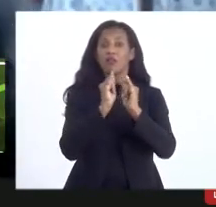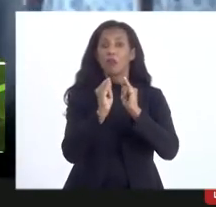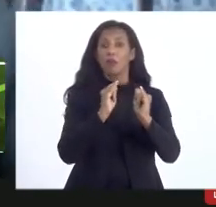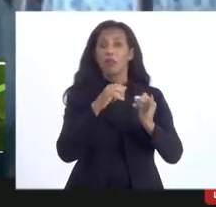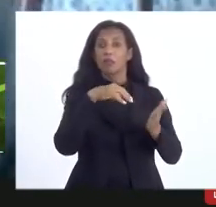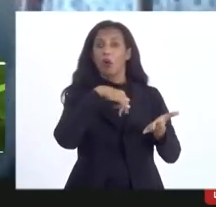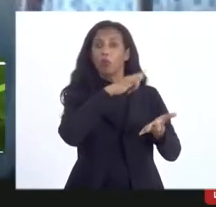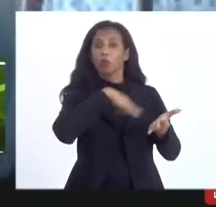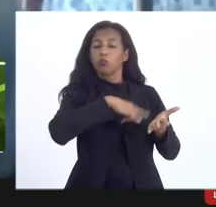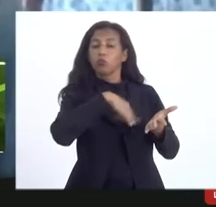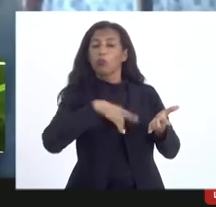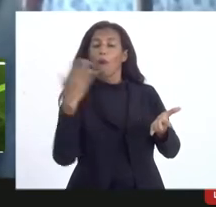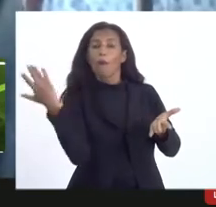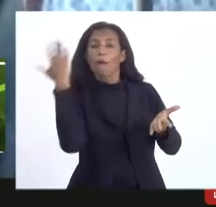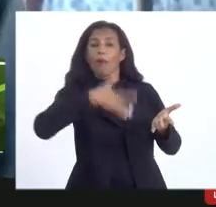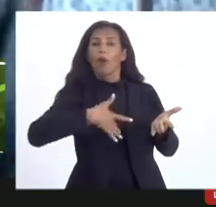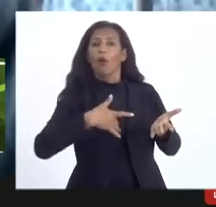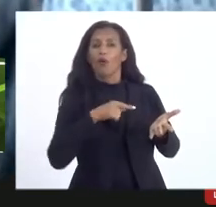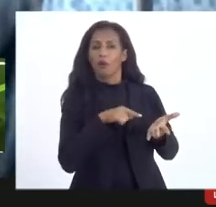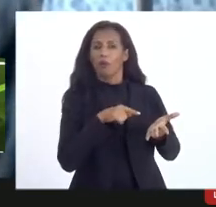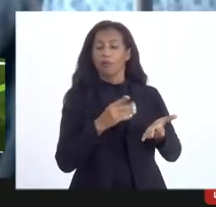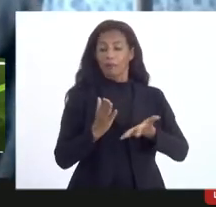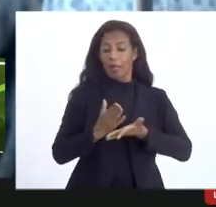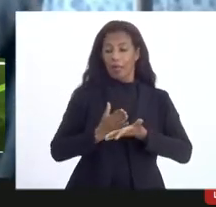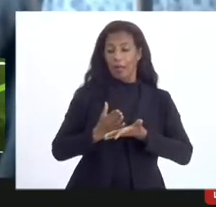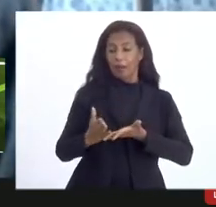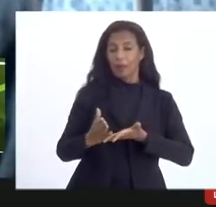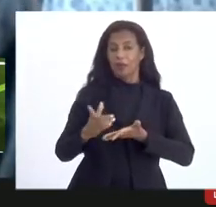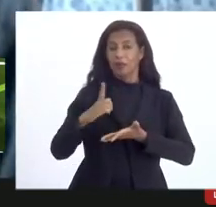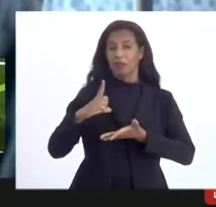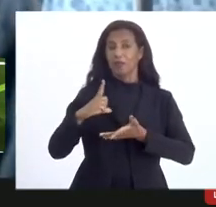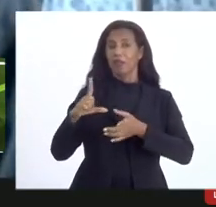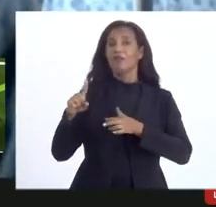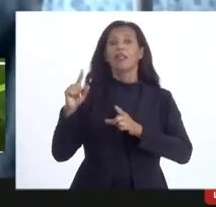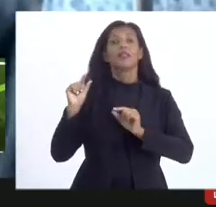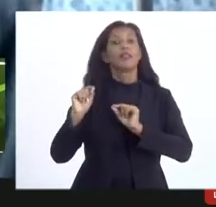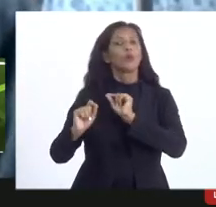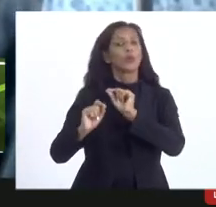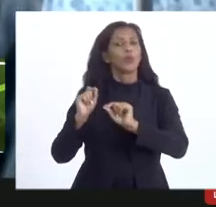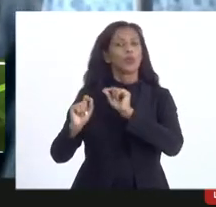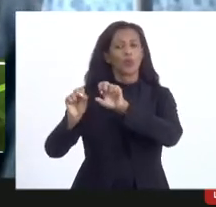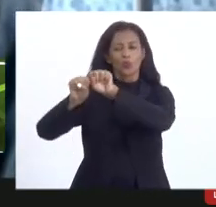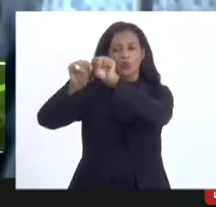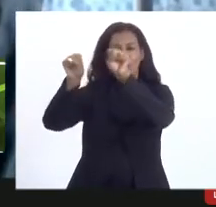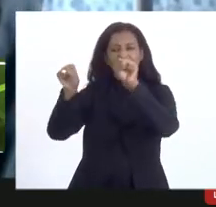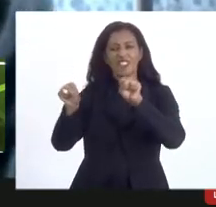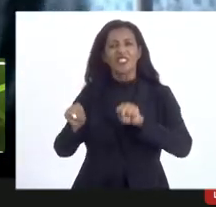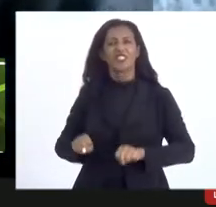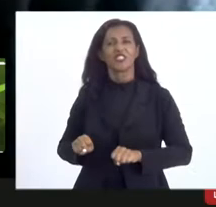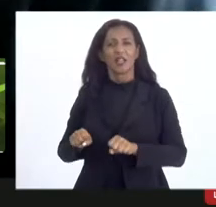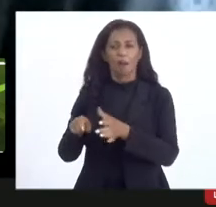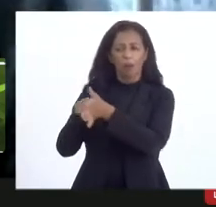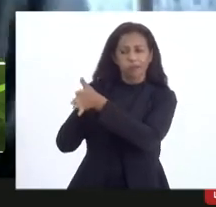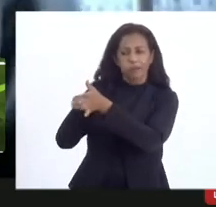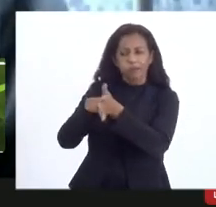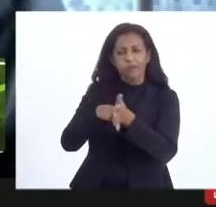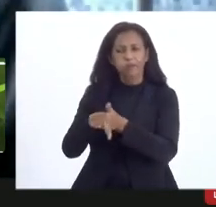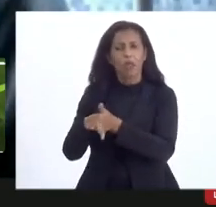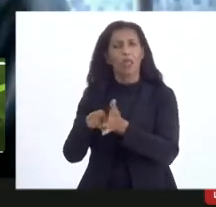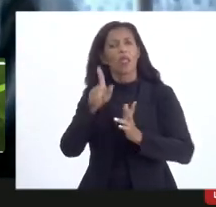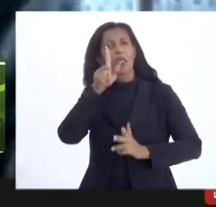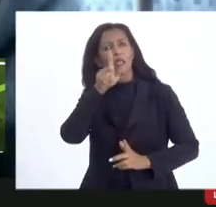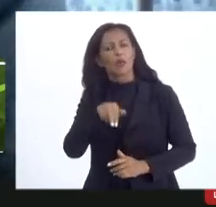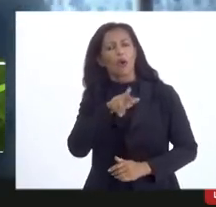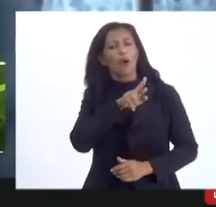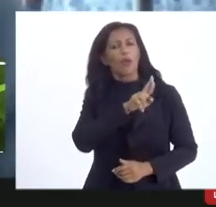A partir daí, nós vamos ter um sistema de pente fino, como é da Receita Federal, como é da Ancine,